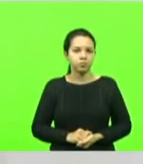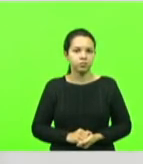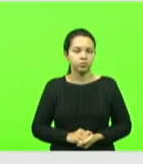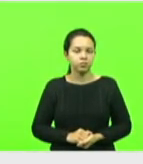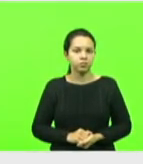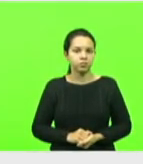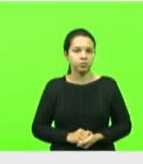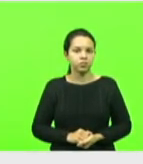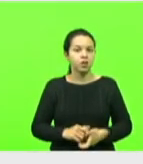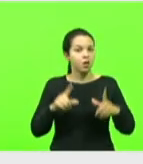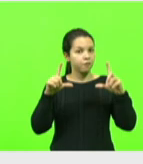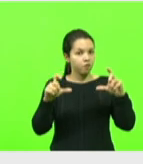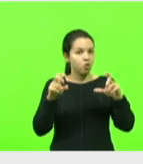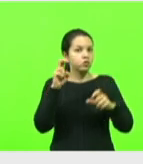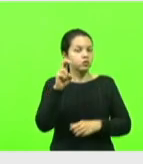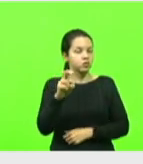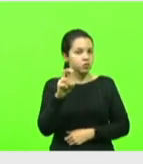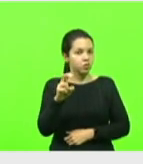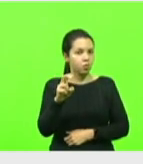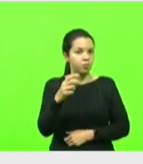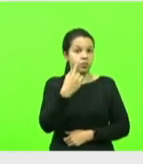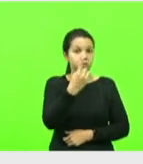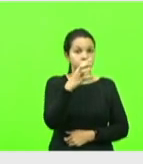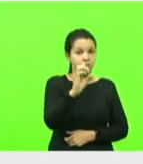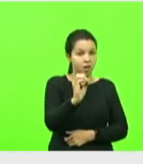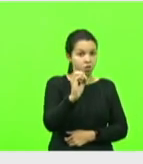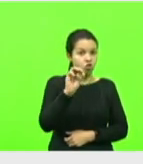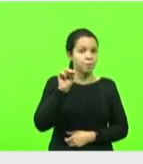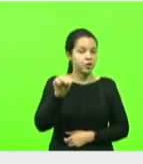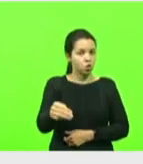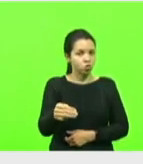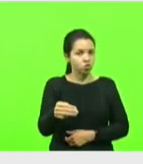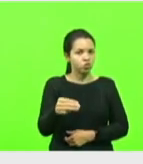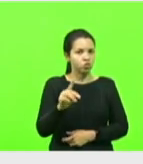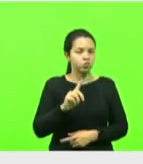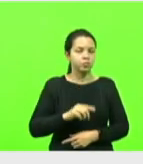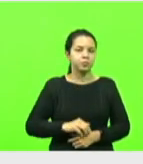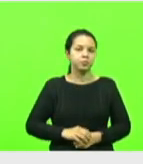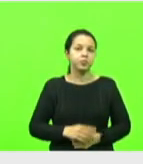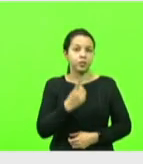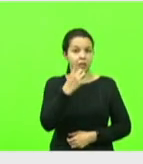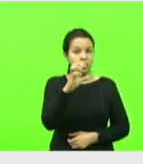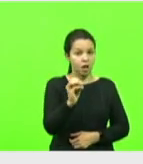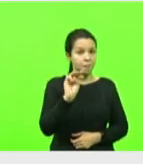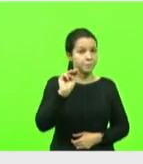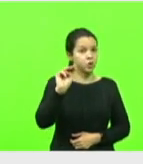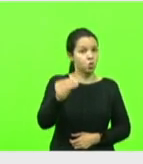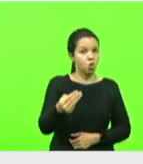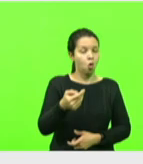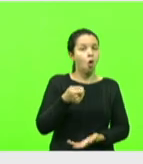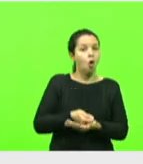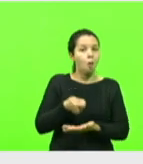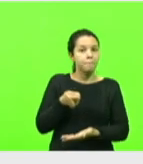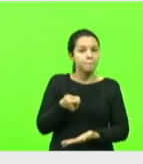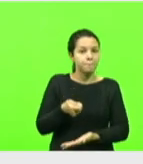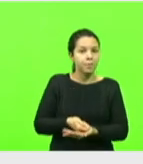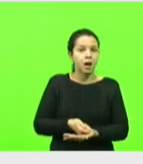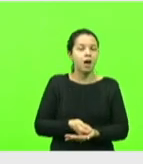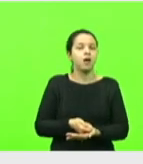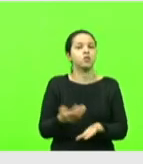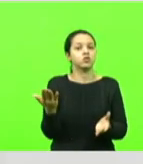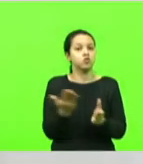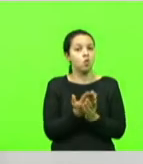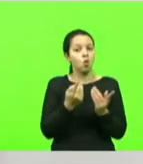A imagem 5. 10 milhões. Mais um minuto, por favor, presidente. 10 milhões estão sendo cobrados em ação contra a empresa e estão sendo